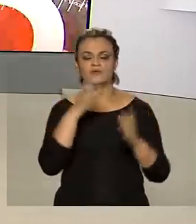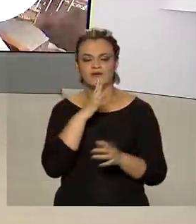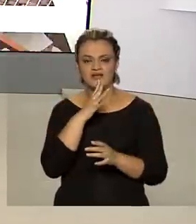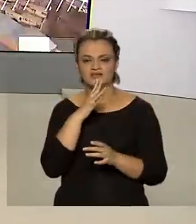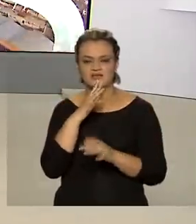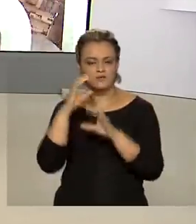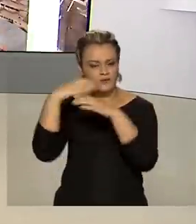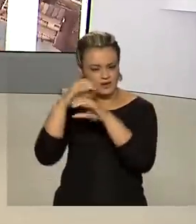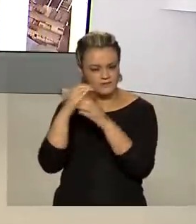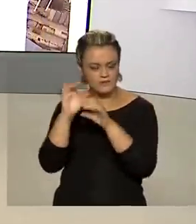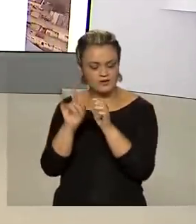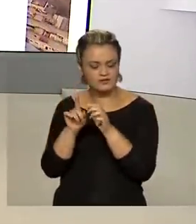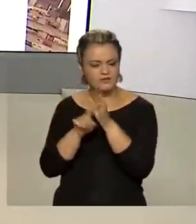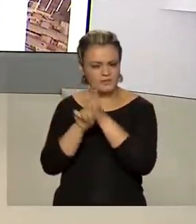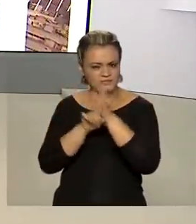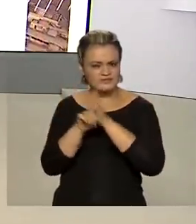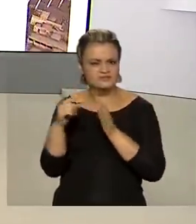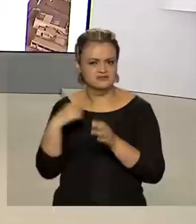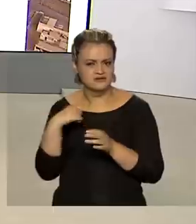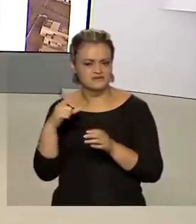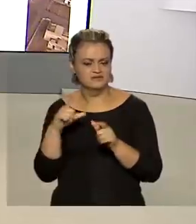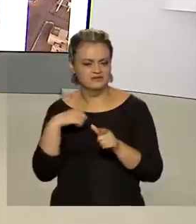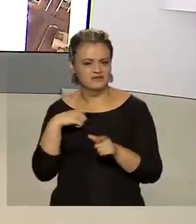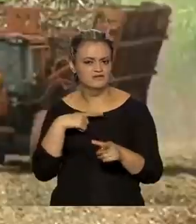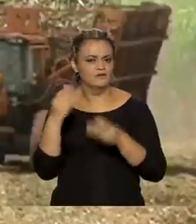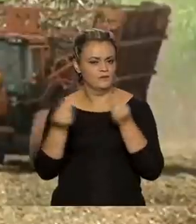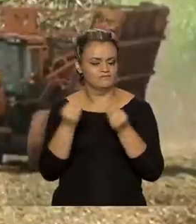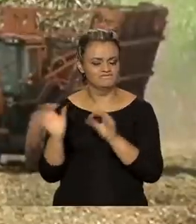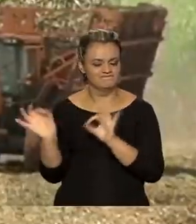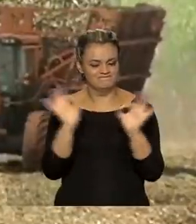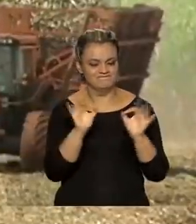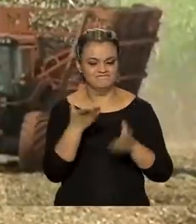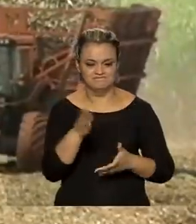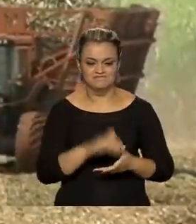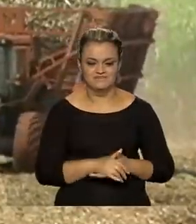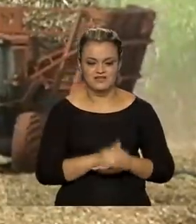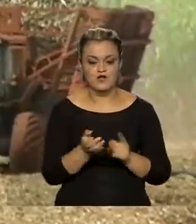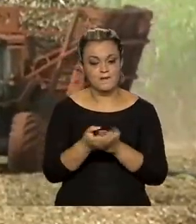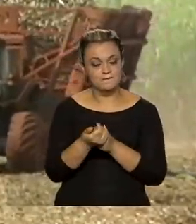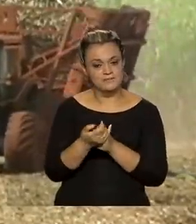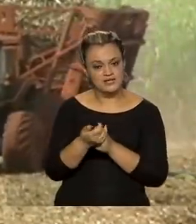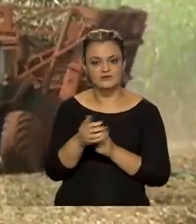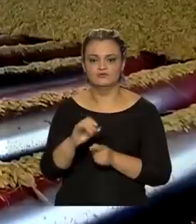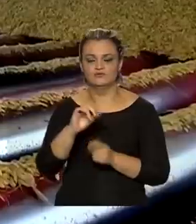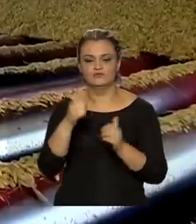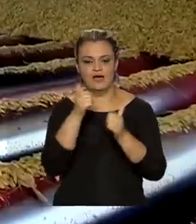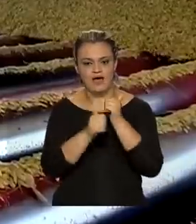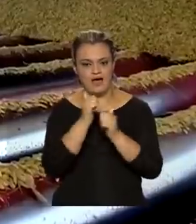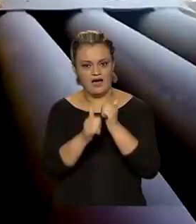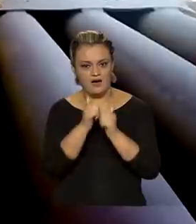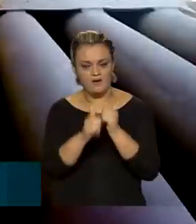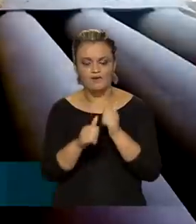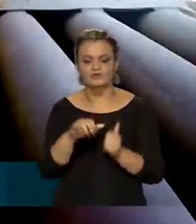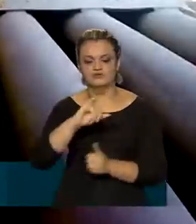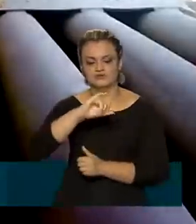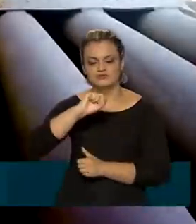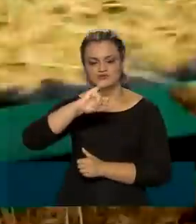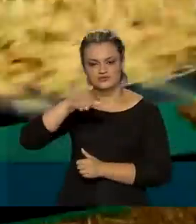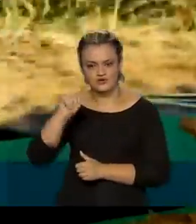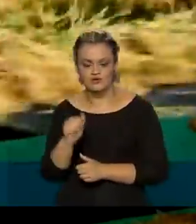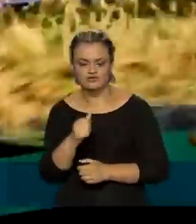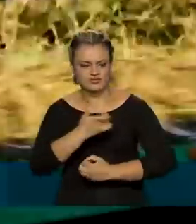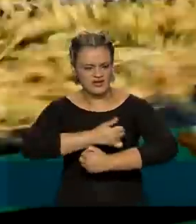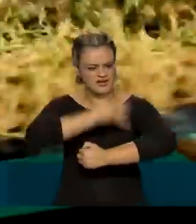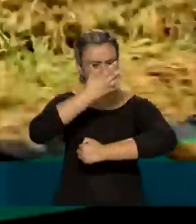país. Nós vamos conhecer um pouco mais sobre esse serviço. Milho, soja, arroz. A safra de grãos no